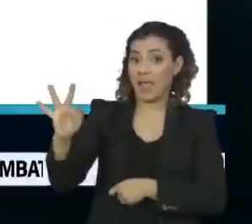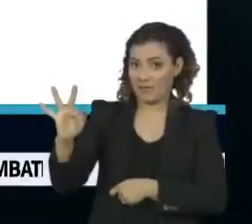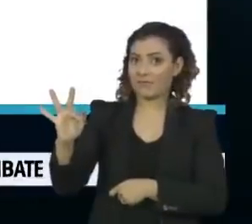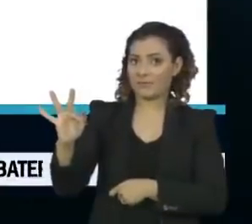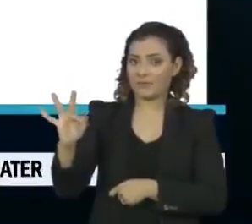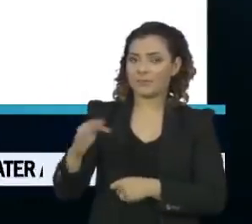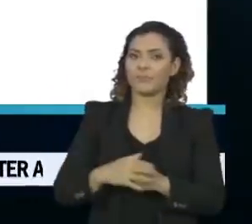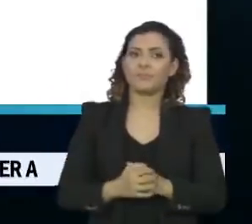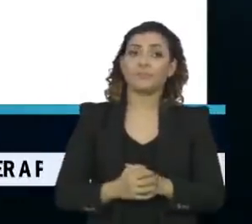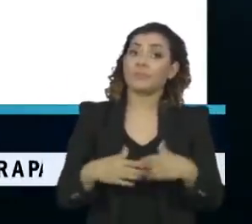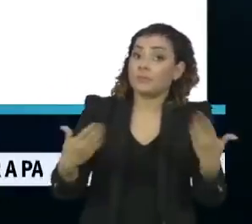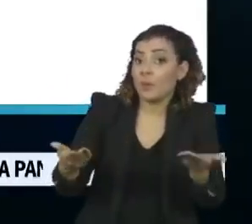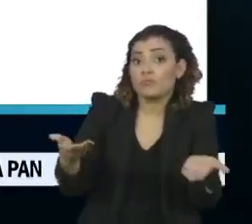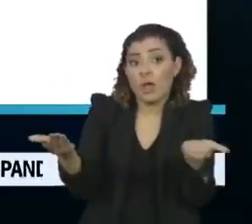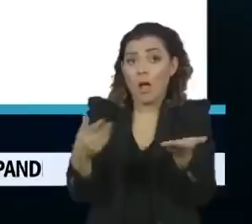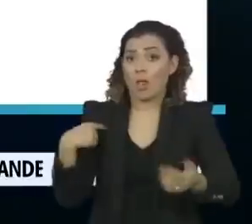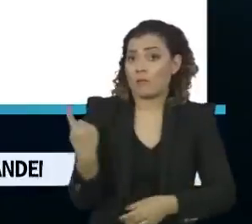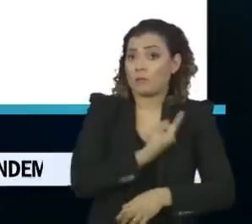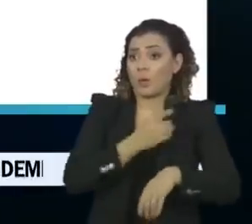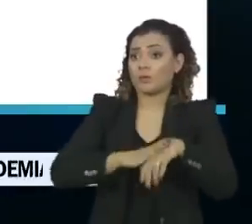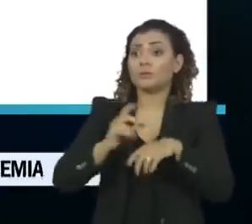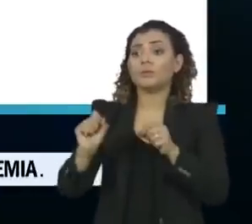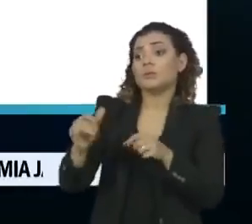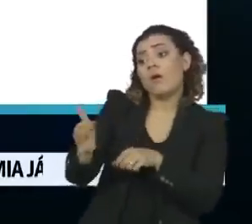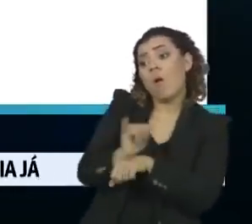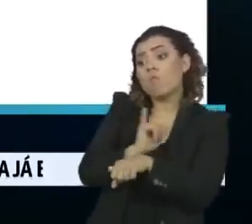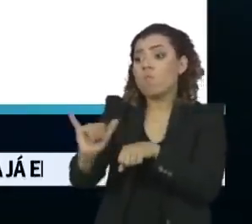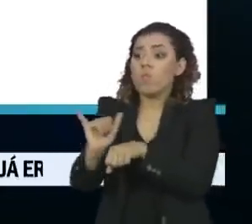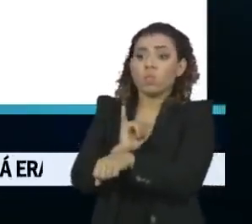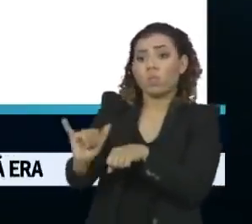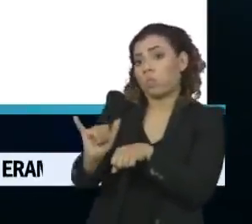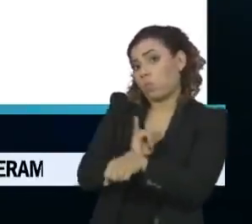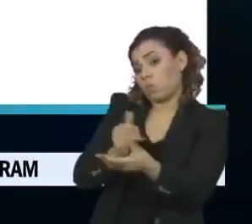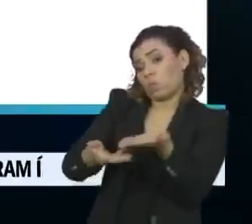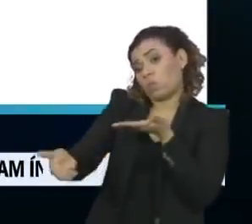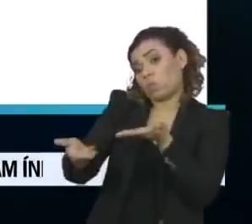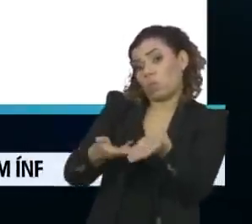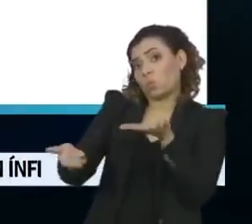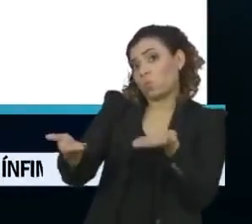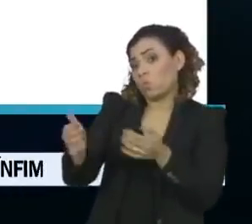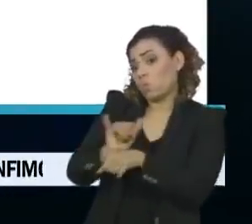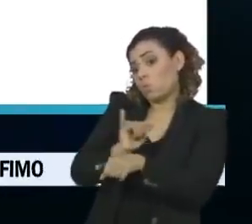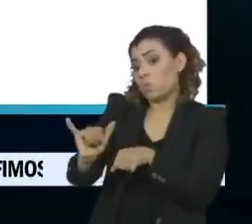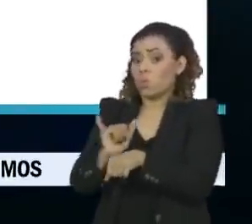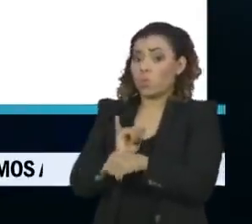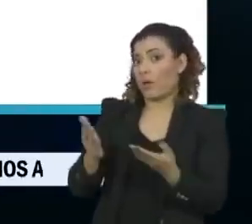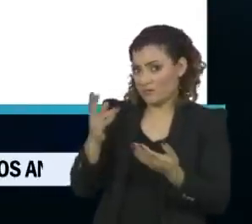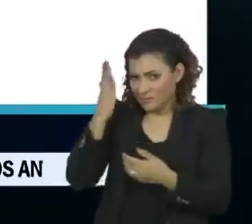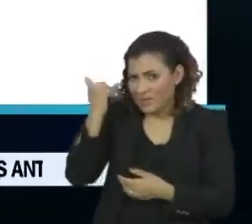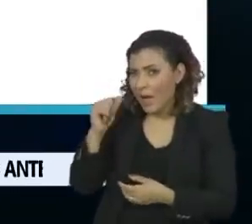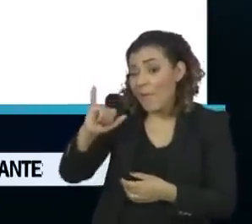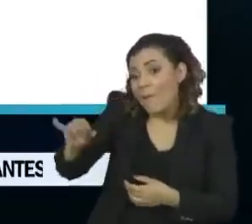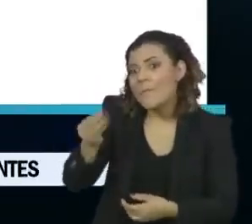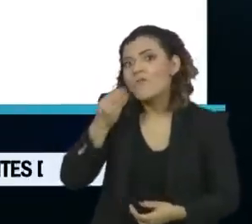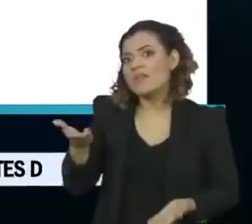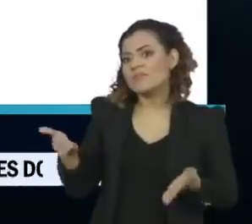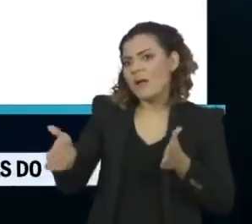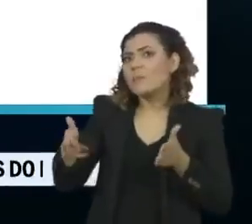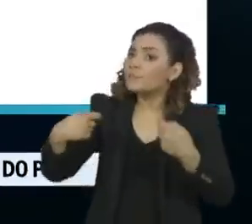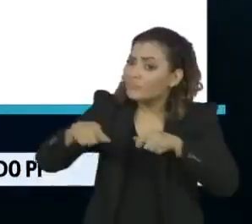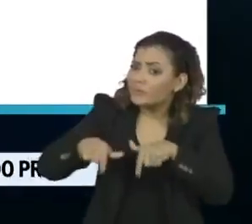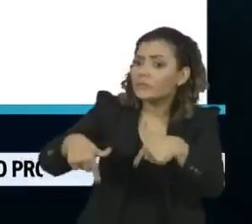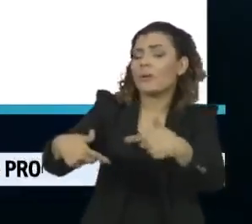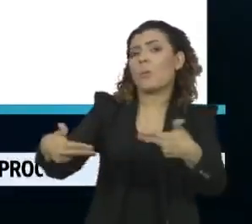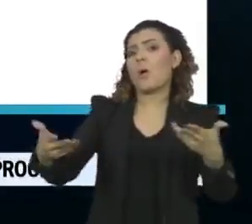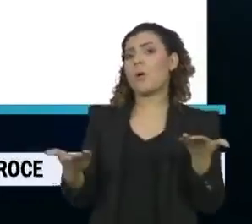Federal. A gente tem que fazer do limão ou limonada. Por enquanto, é o limão que está aí. Está para ser uma limonada. Eu acho que você já fez alguma coisa. Tem que